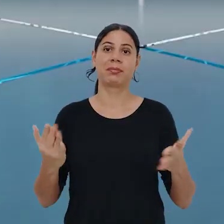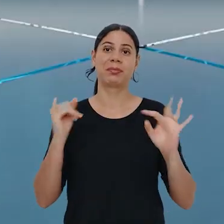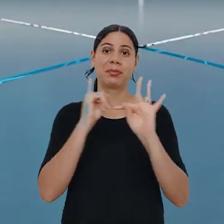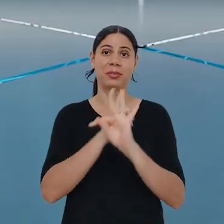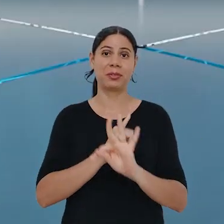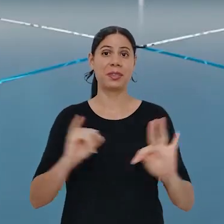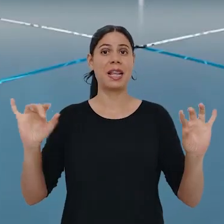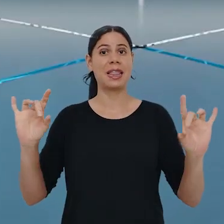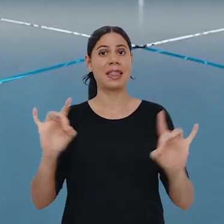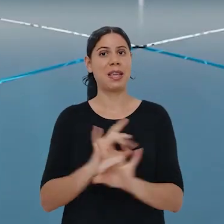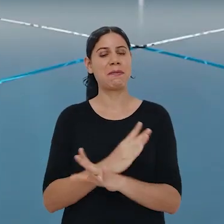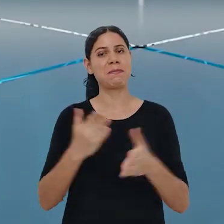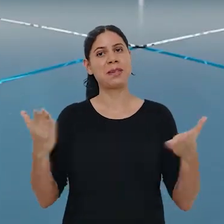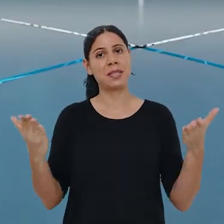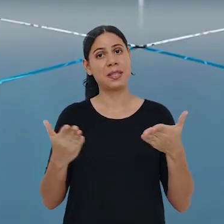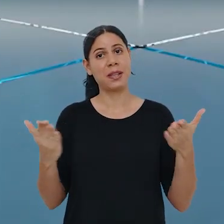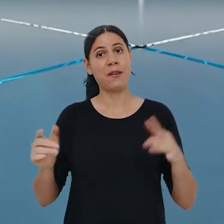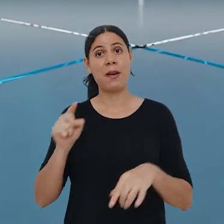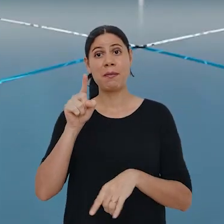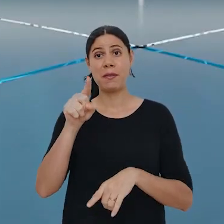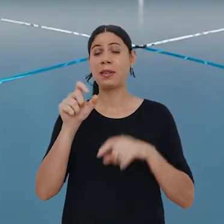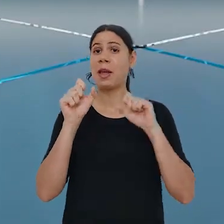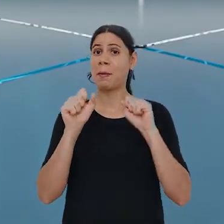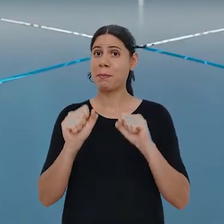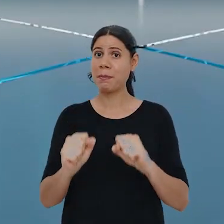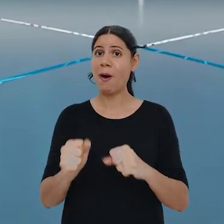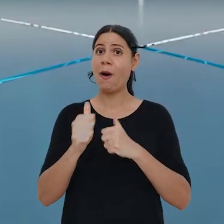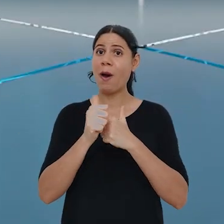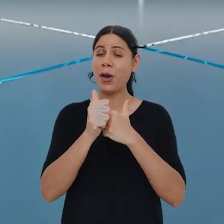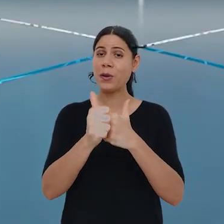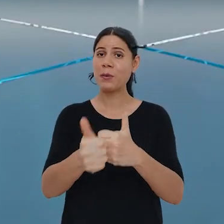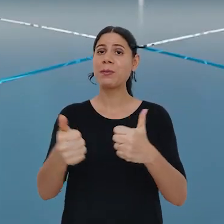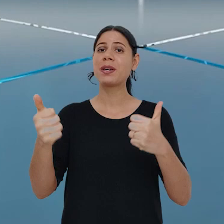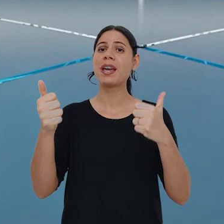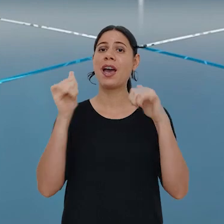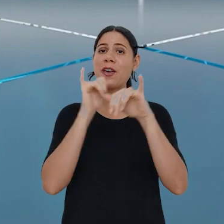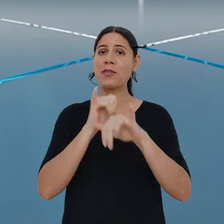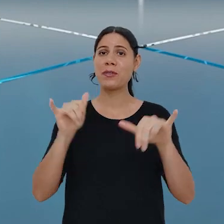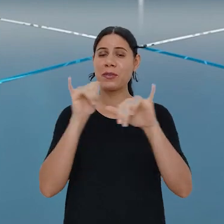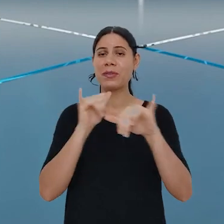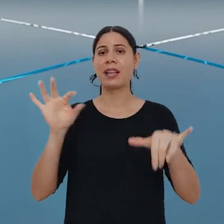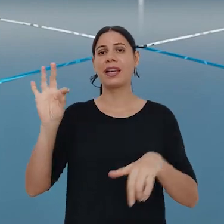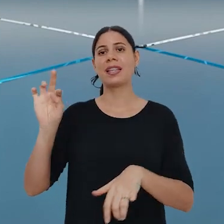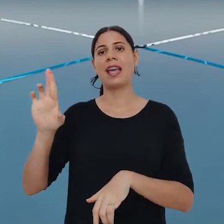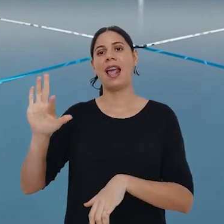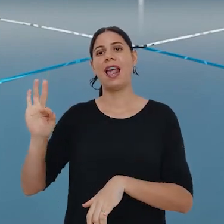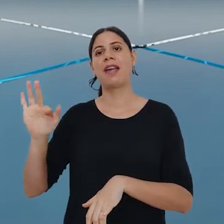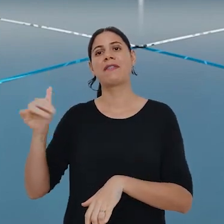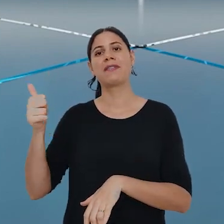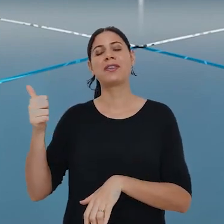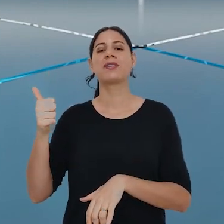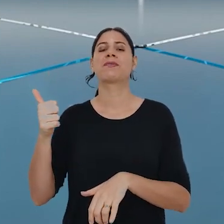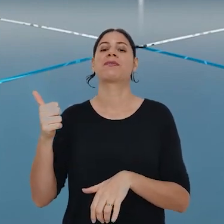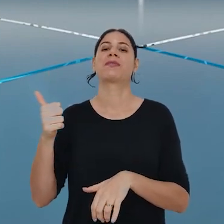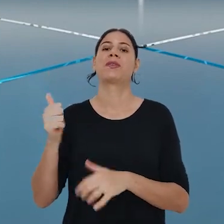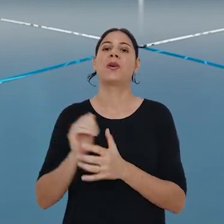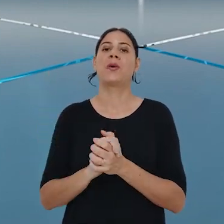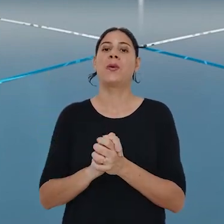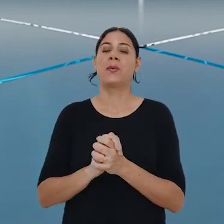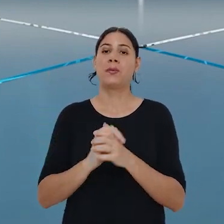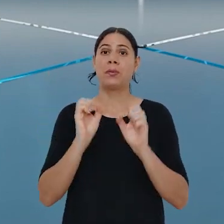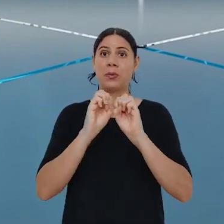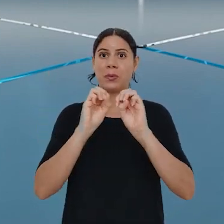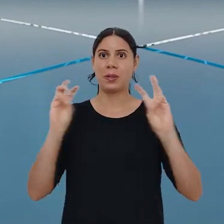Essa edição está terminando agora, mas você pode continuar acompanhando as novidades do TRF1 no site do Tribunal